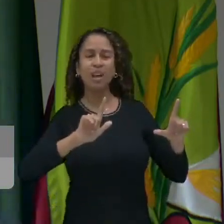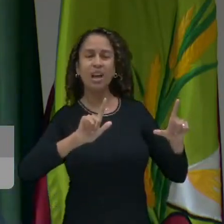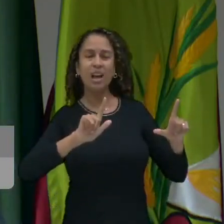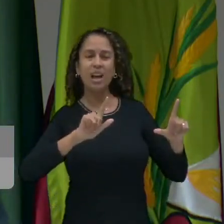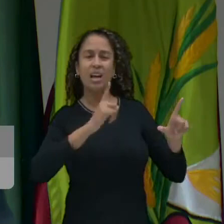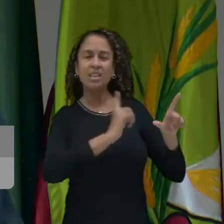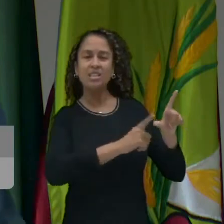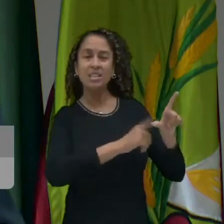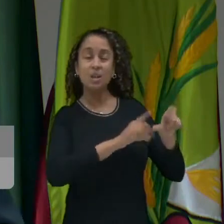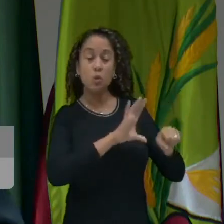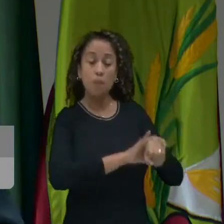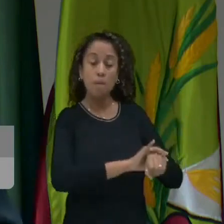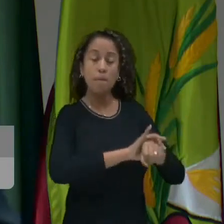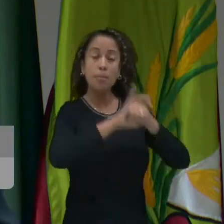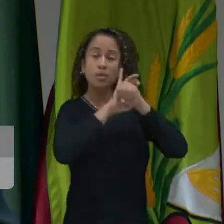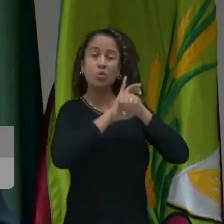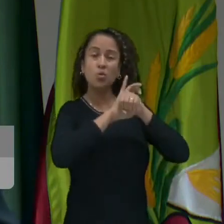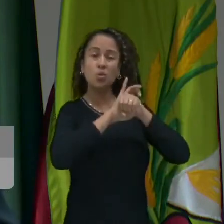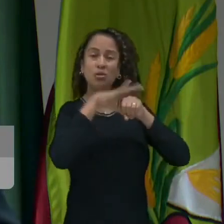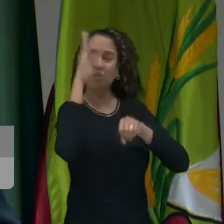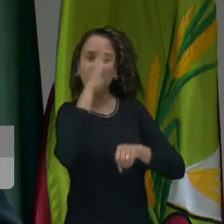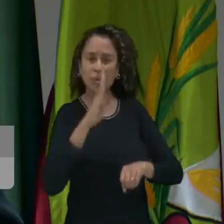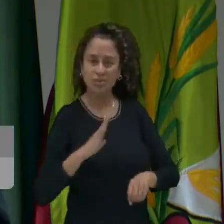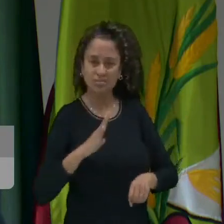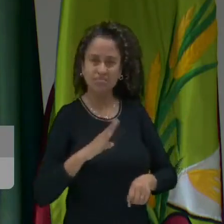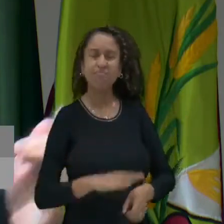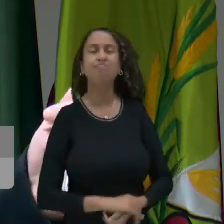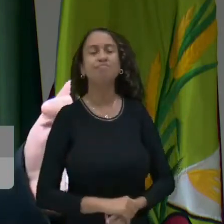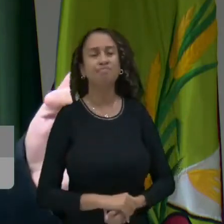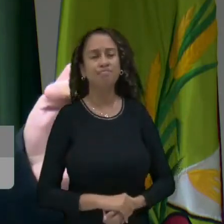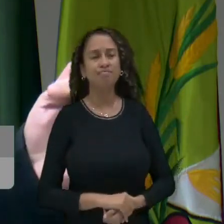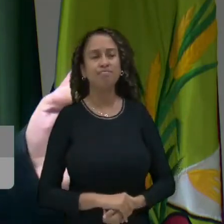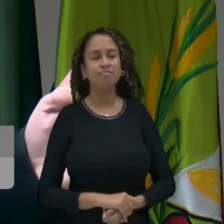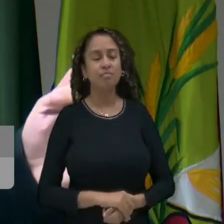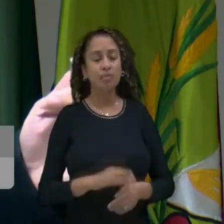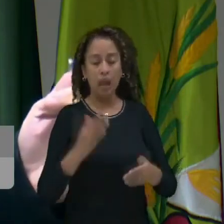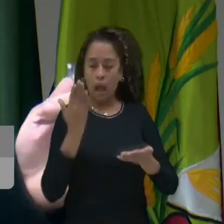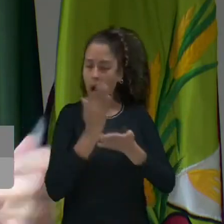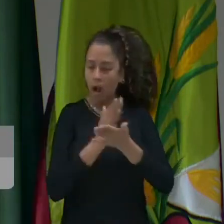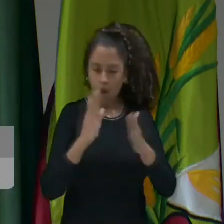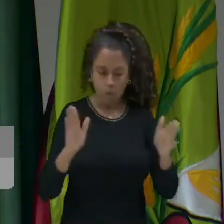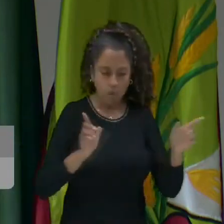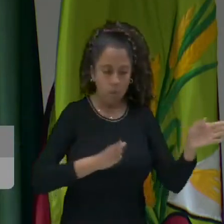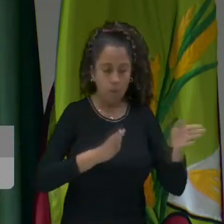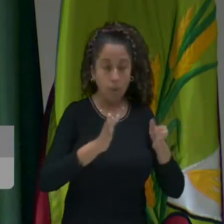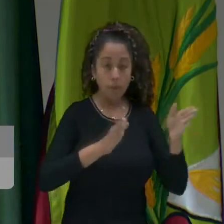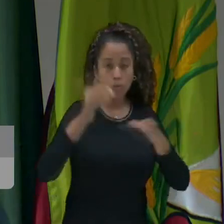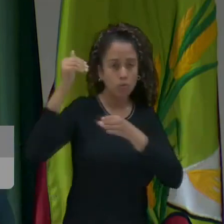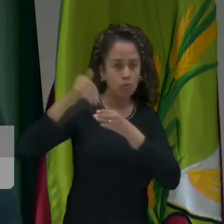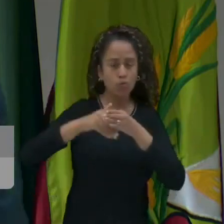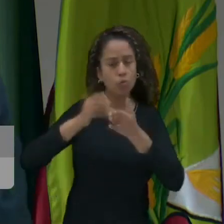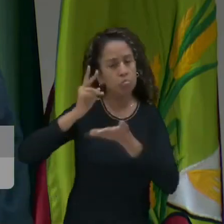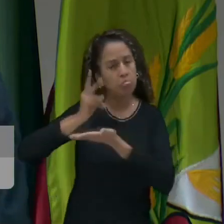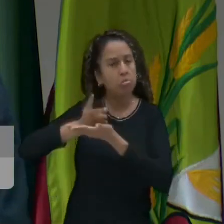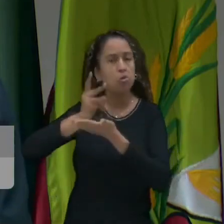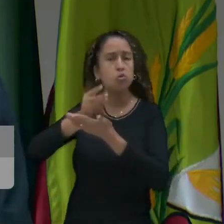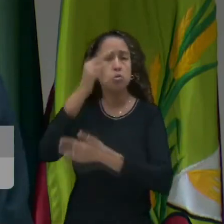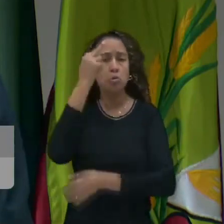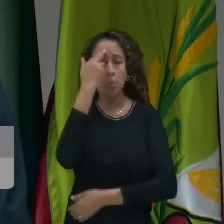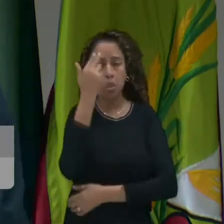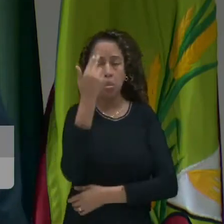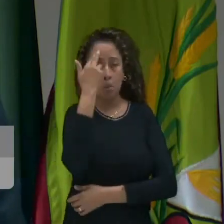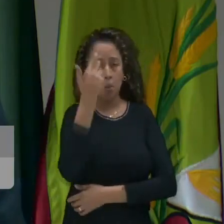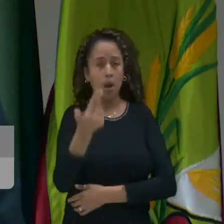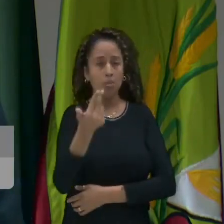A eleição. Pode olhar. Se passou o período eleitoral, doutor Davi, eu